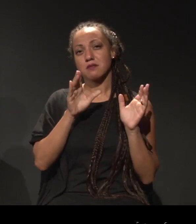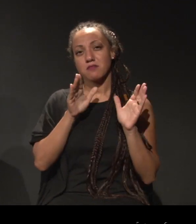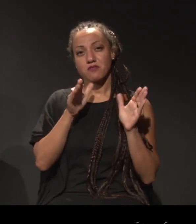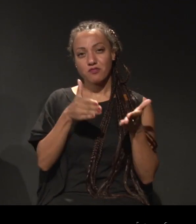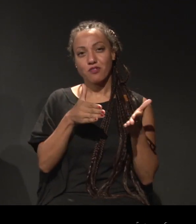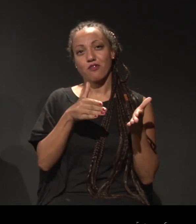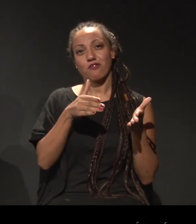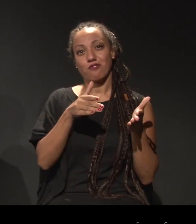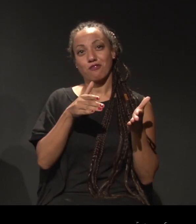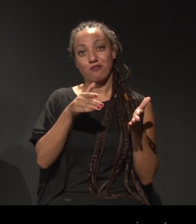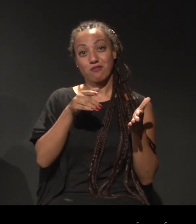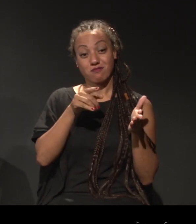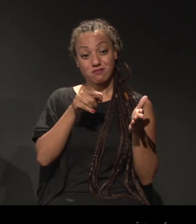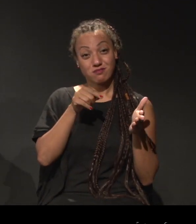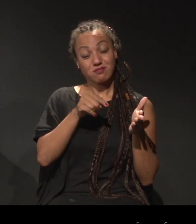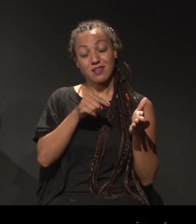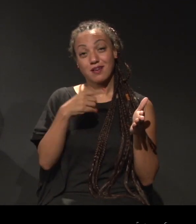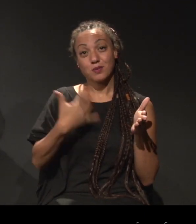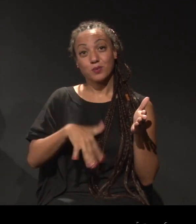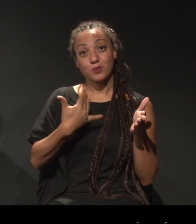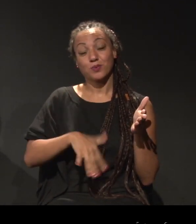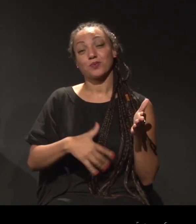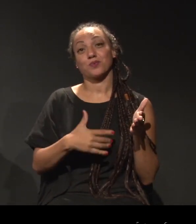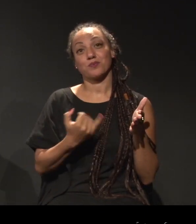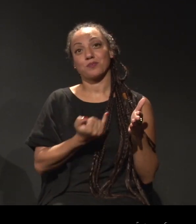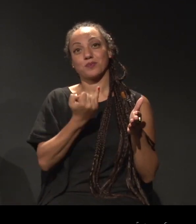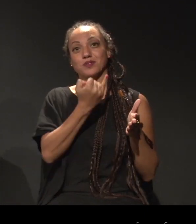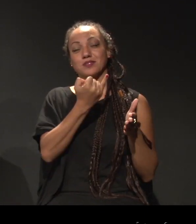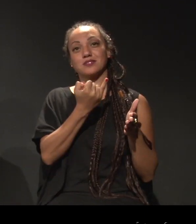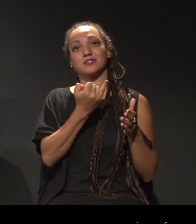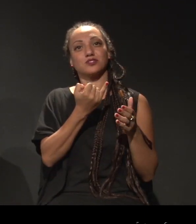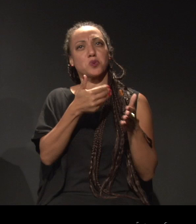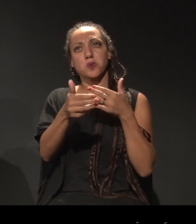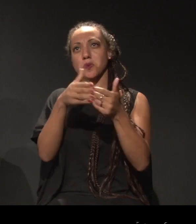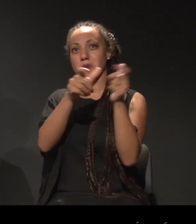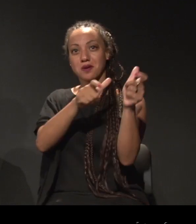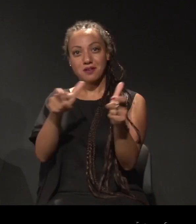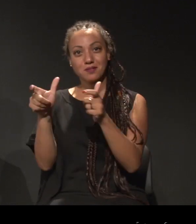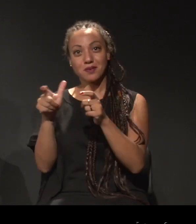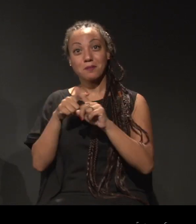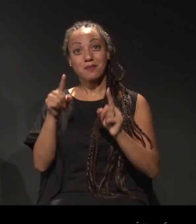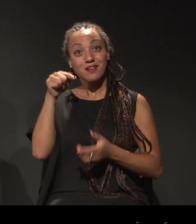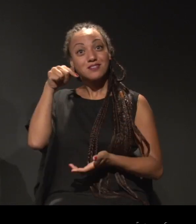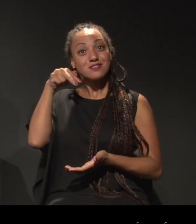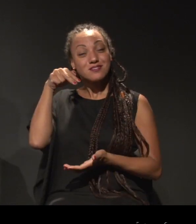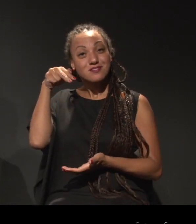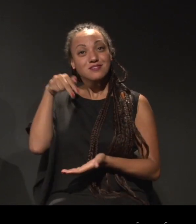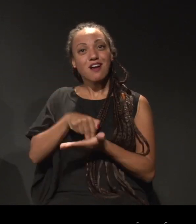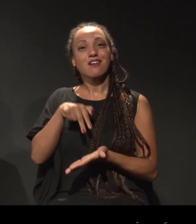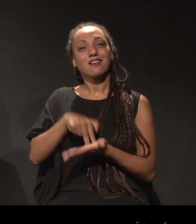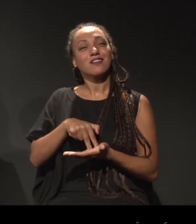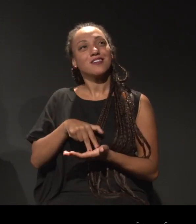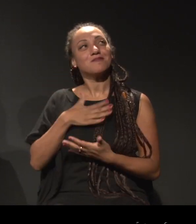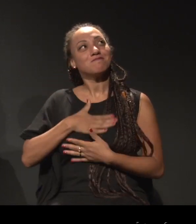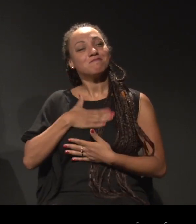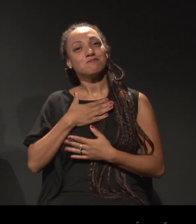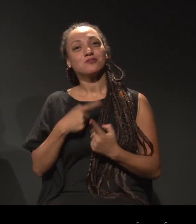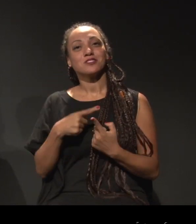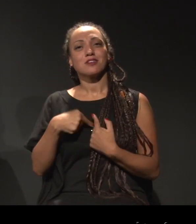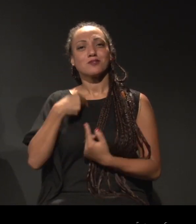lugar, é muito rico, mas aqui eu tenho alguns motivos, até por ser paulistano,